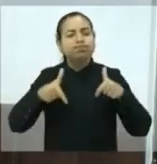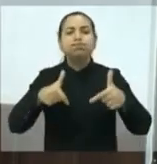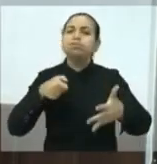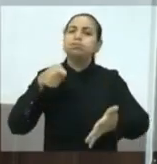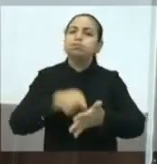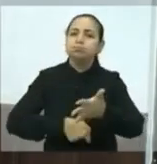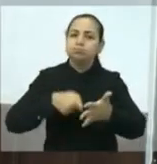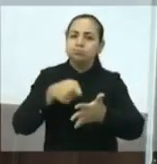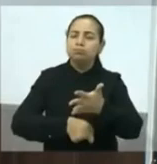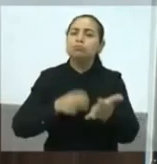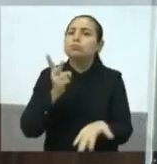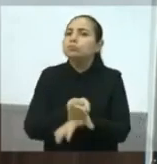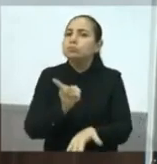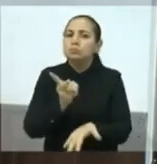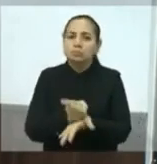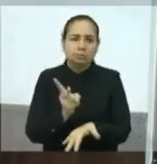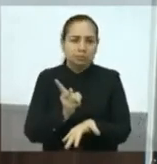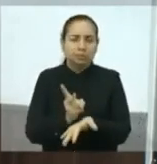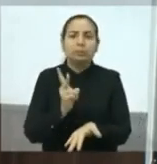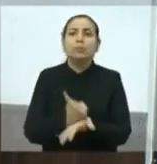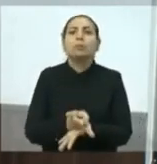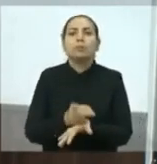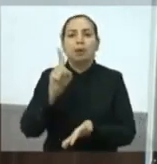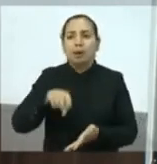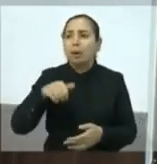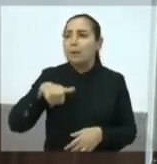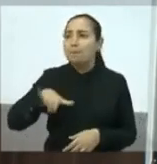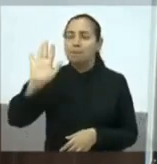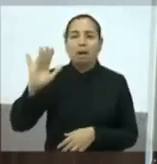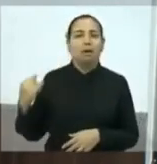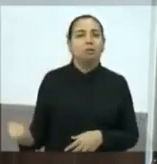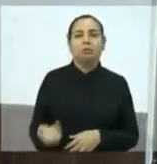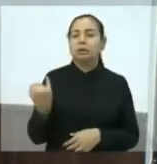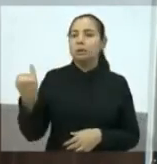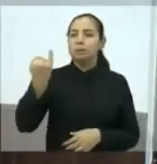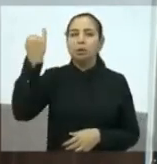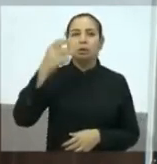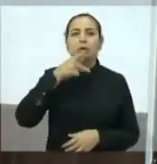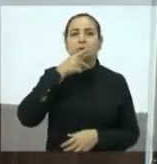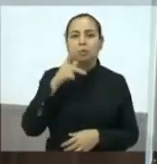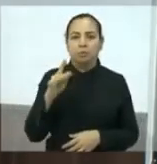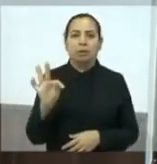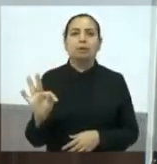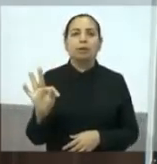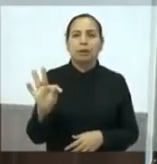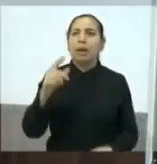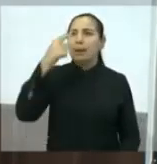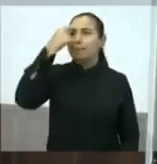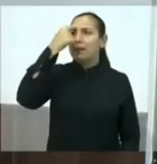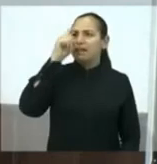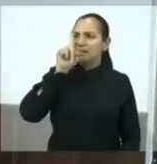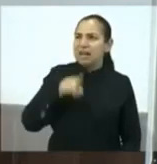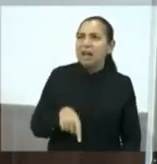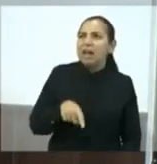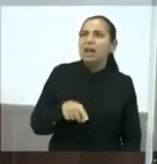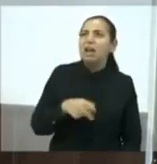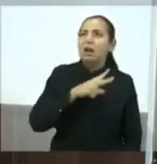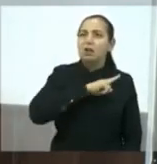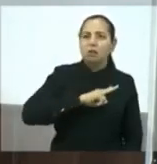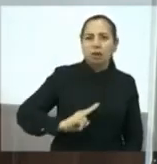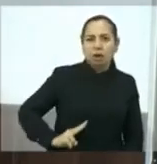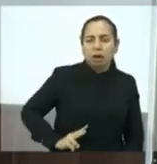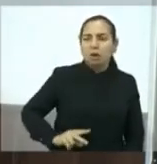costumo dizer que é o que tem de mais precioso nesse nosso partido, não é os vereadores, não é os